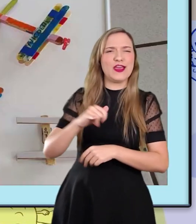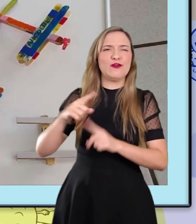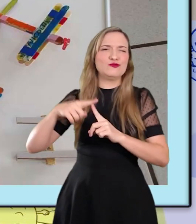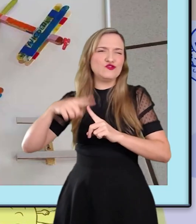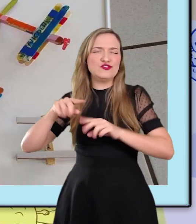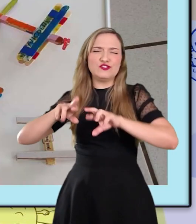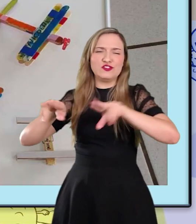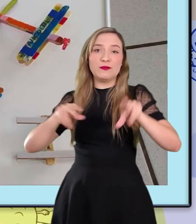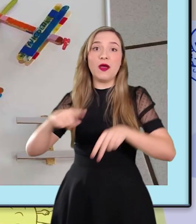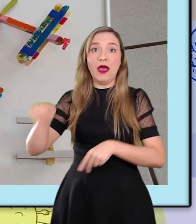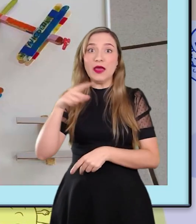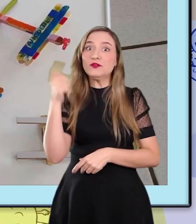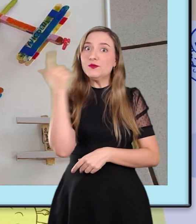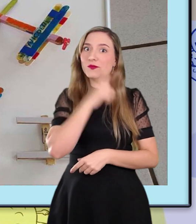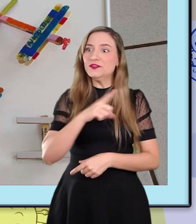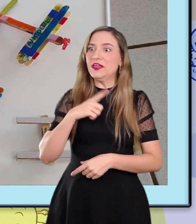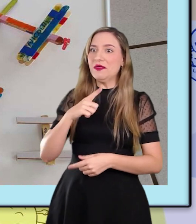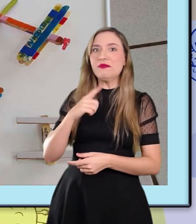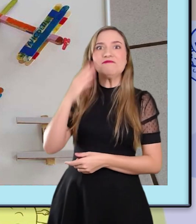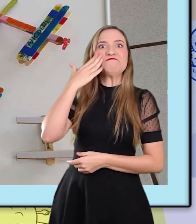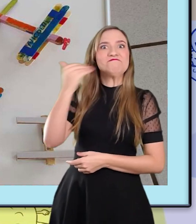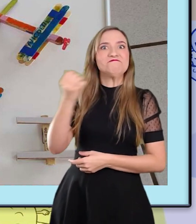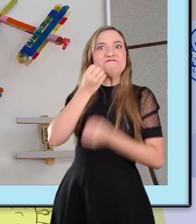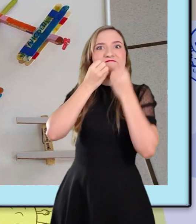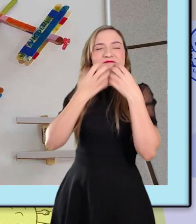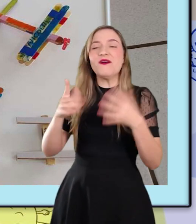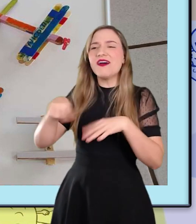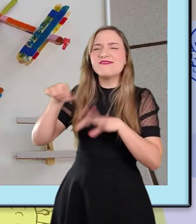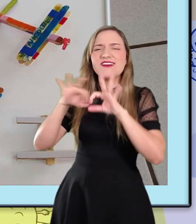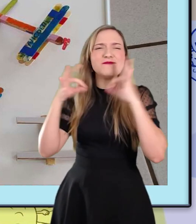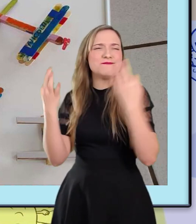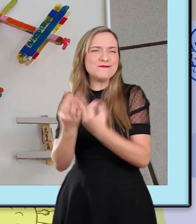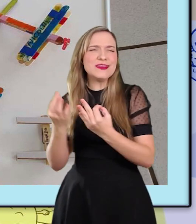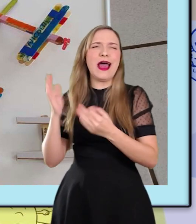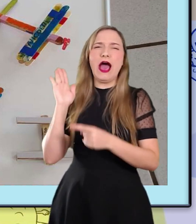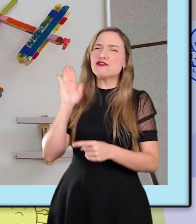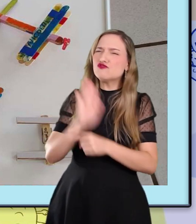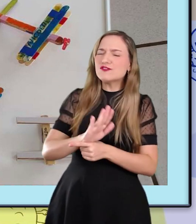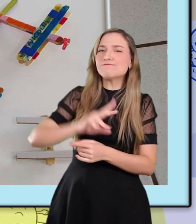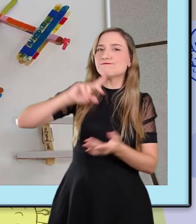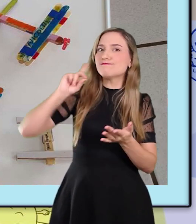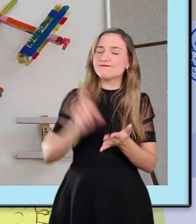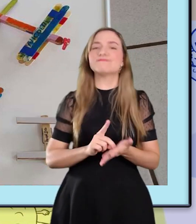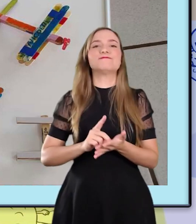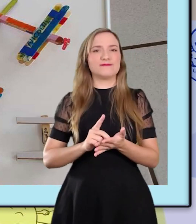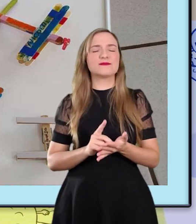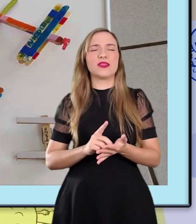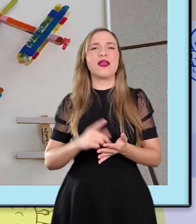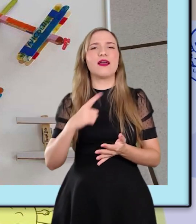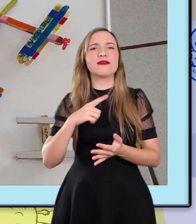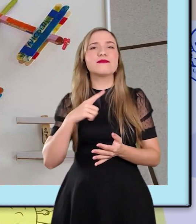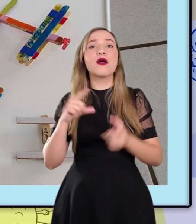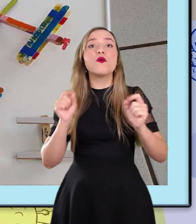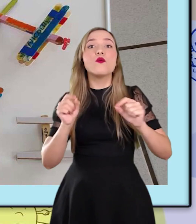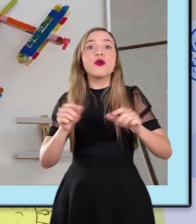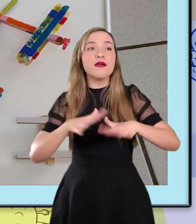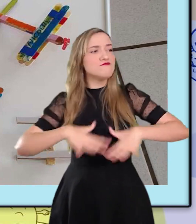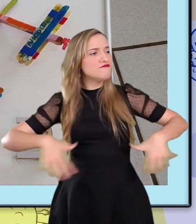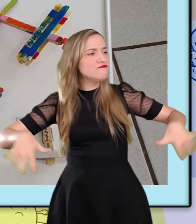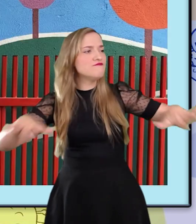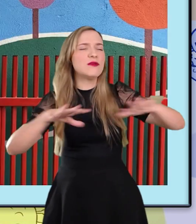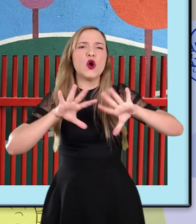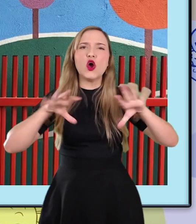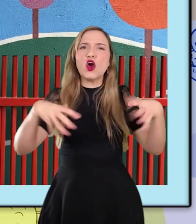para nossa surpresa, foi um grande sucesso. As famílias participaram em peso. E o céu do